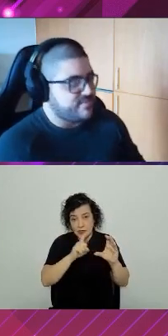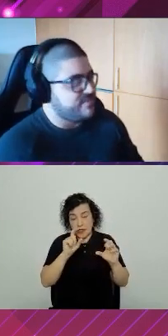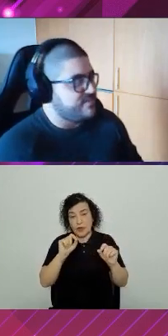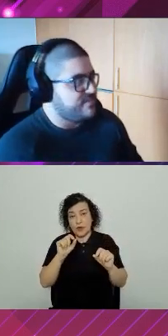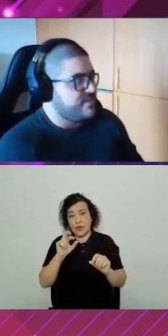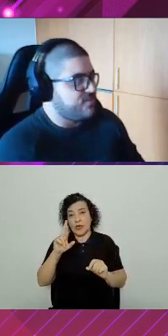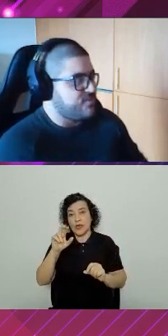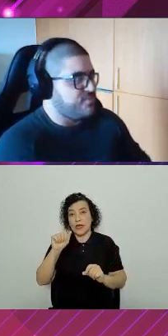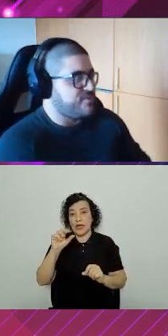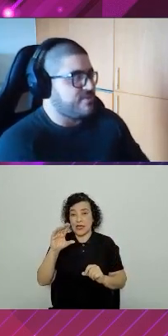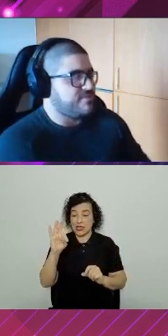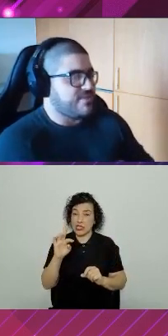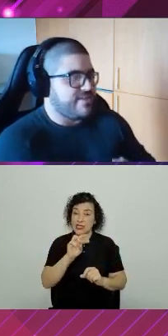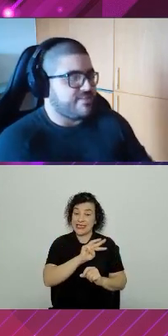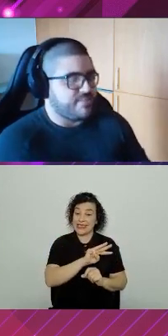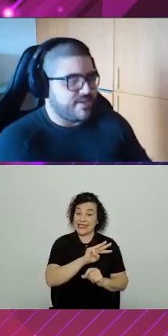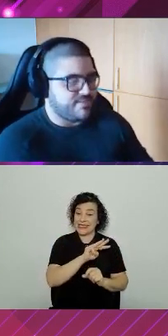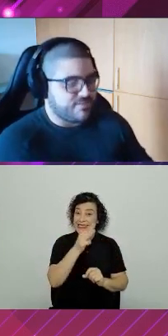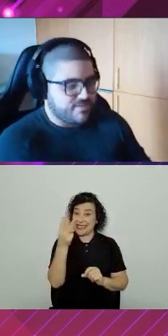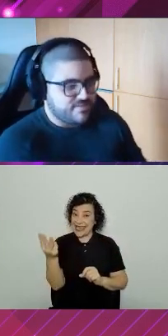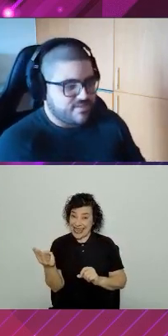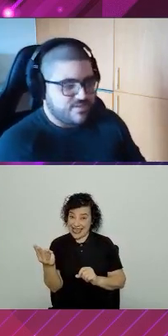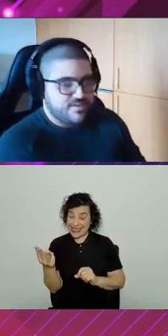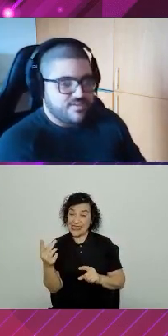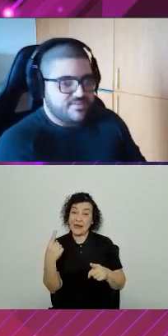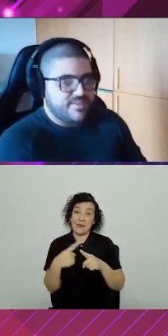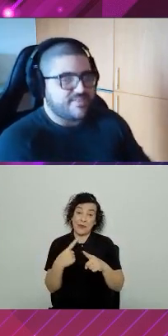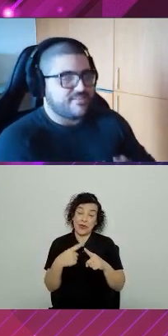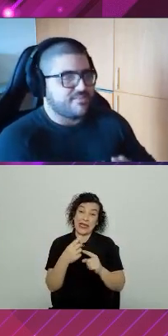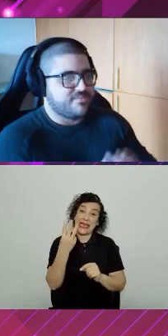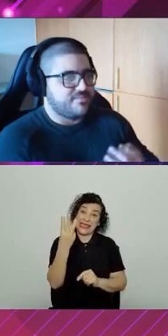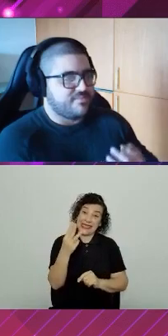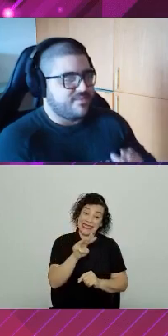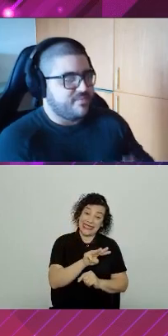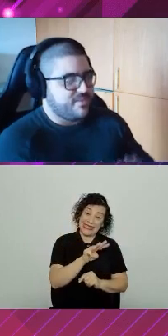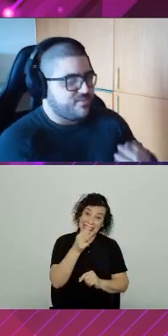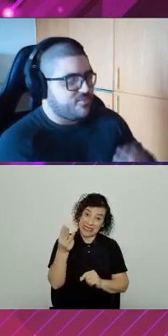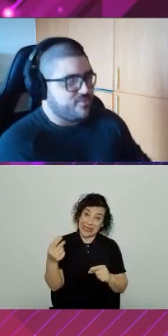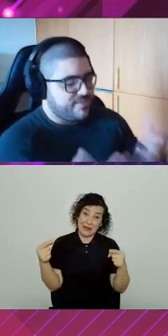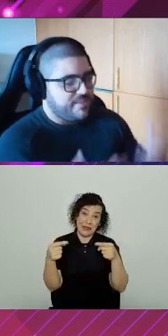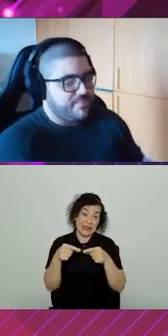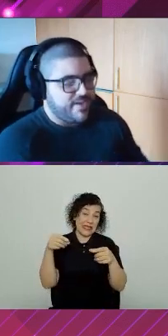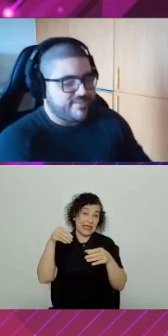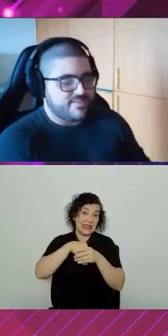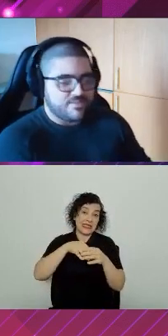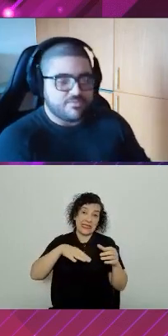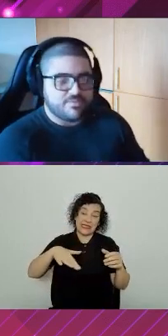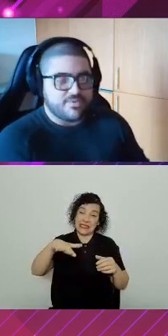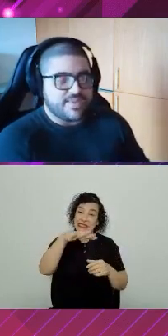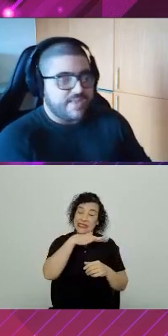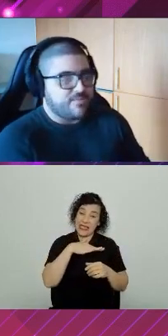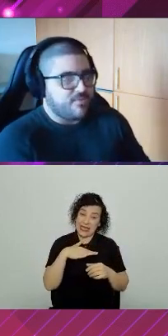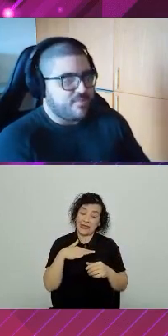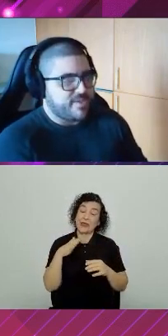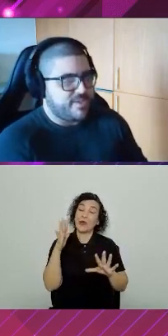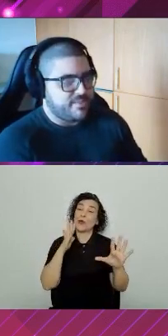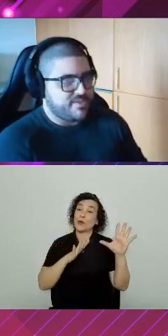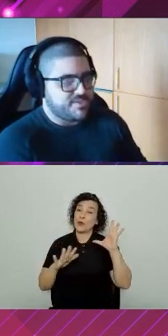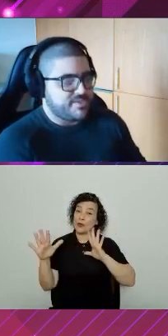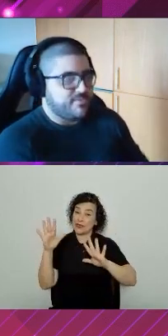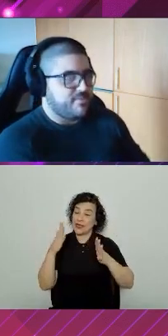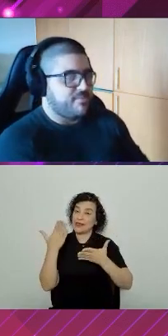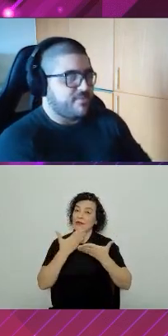três vezes. Eu estou importando três aplicações dentro do meu DOM, dentro da minha página. Então, cuidado com o